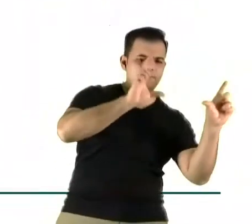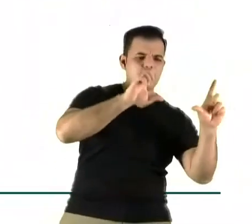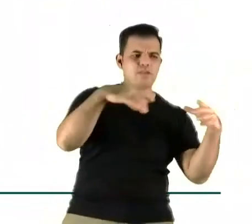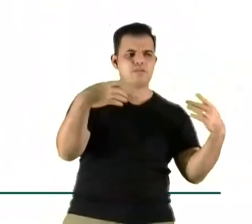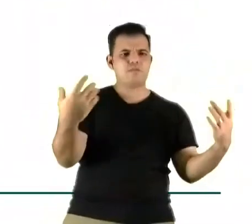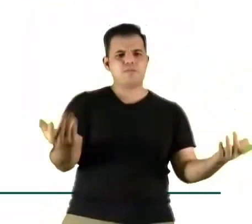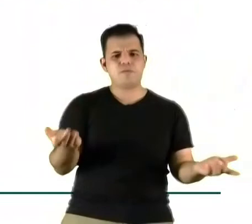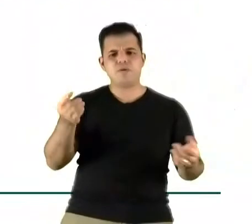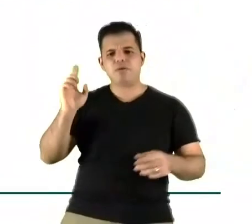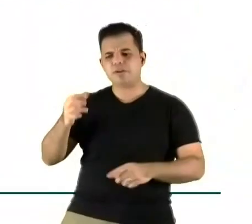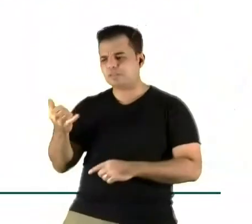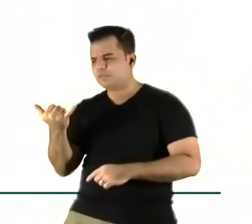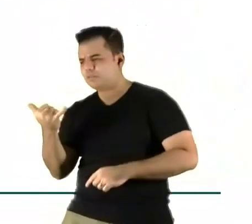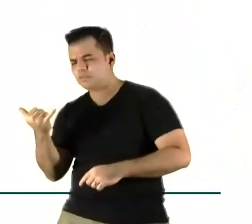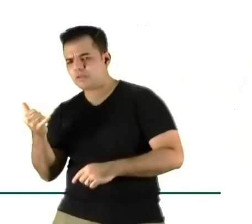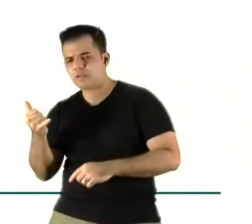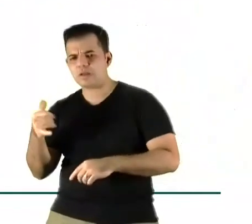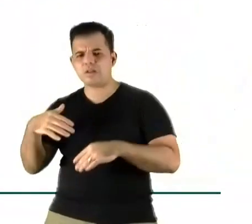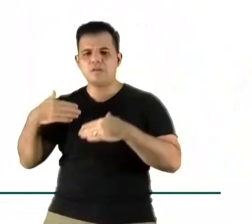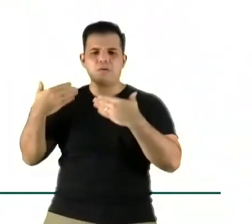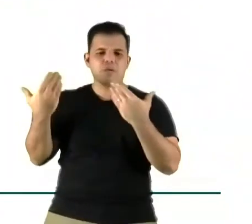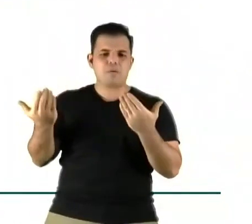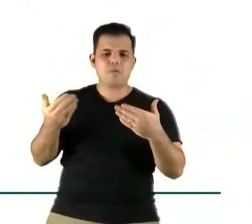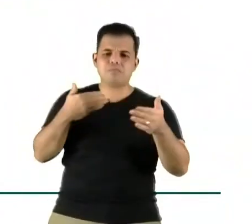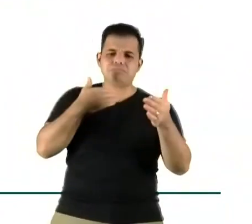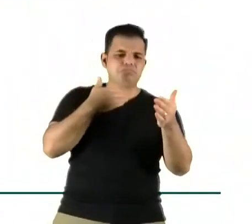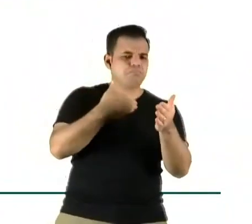consumido no celular.